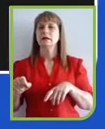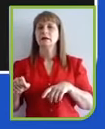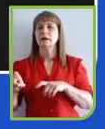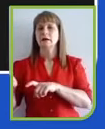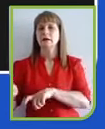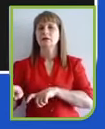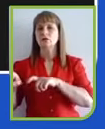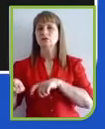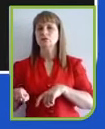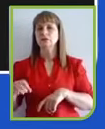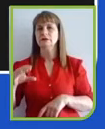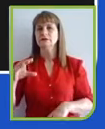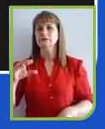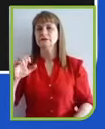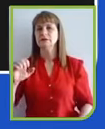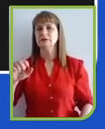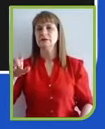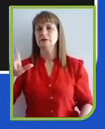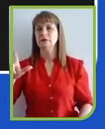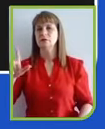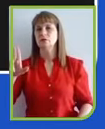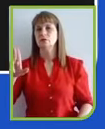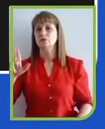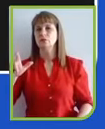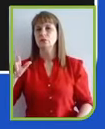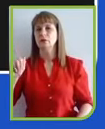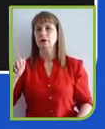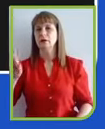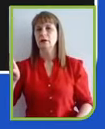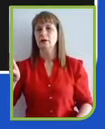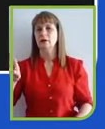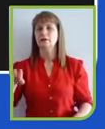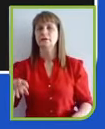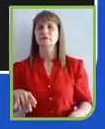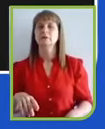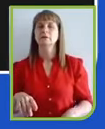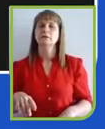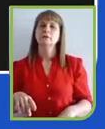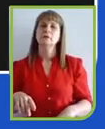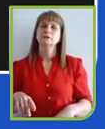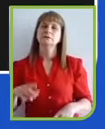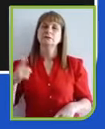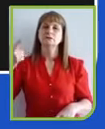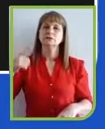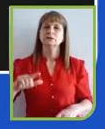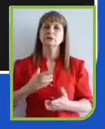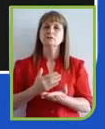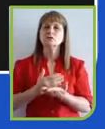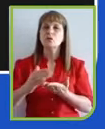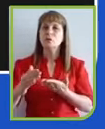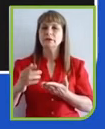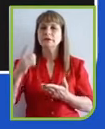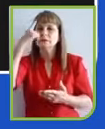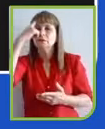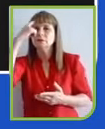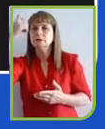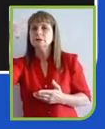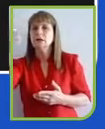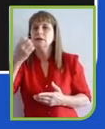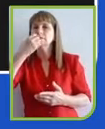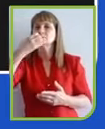ajudar muito do ponto de vista de regeneração. E já estamos retomando ideias boas dos anos 80,